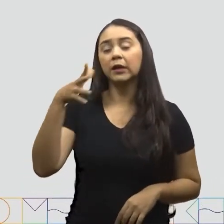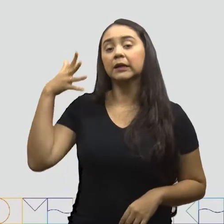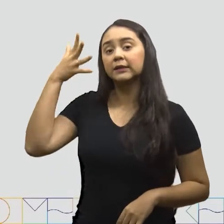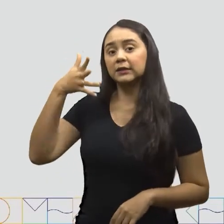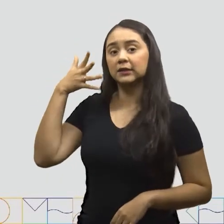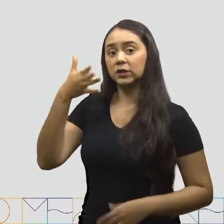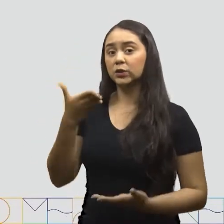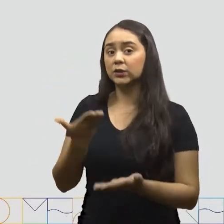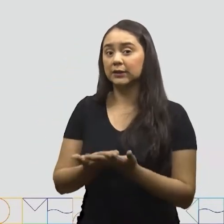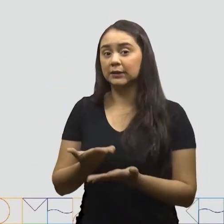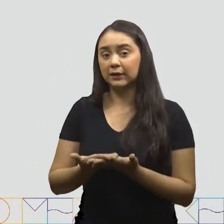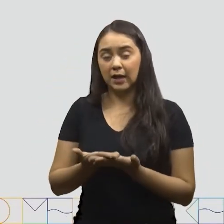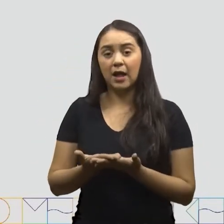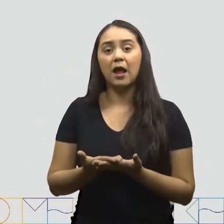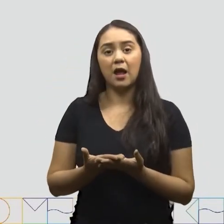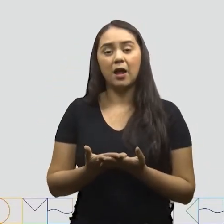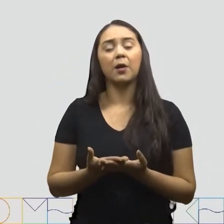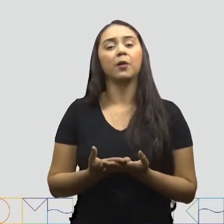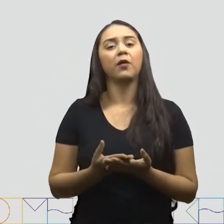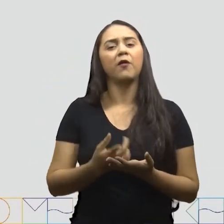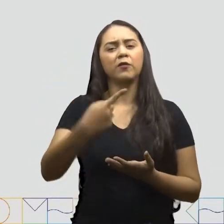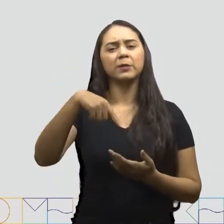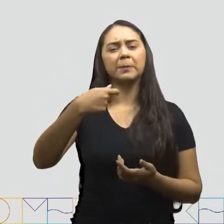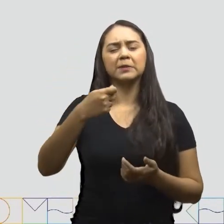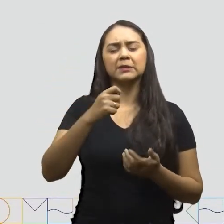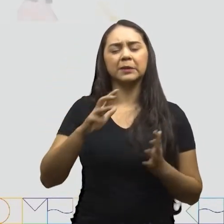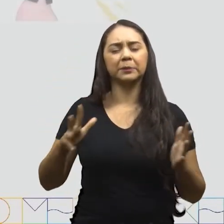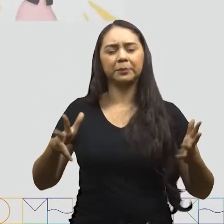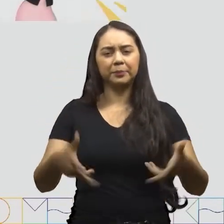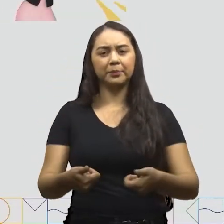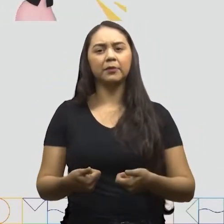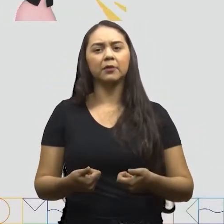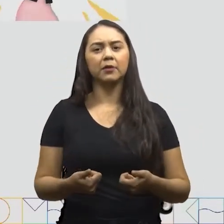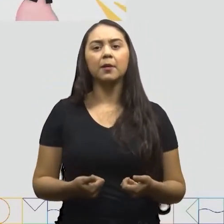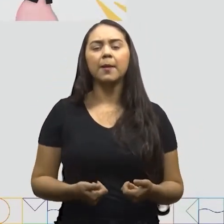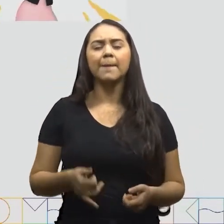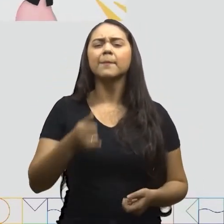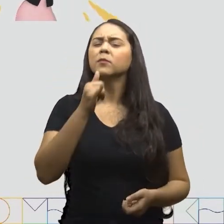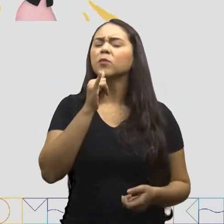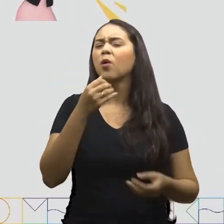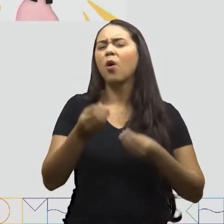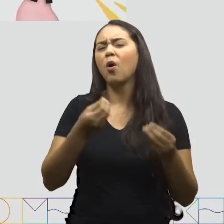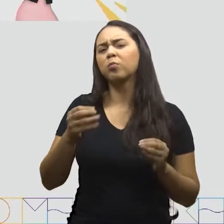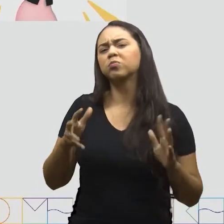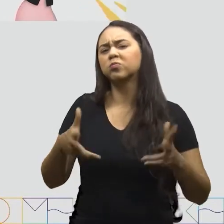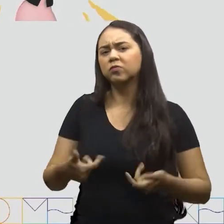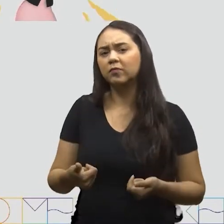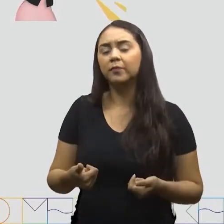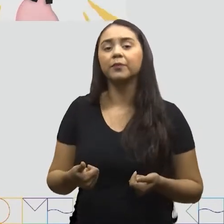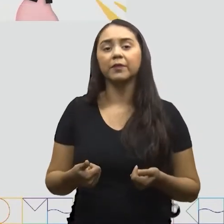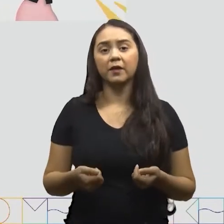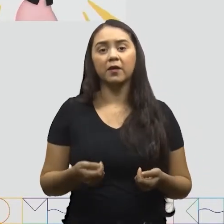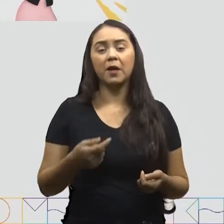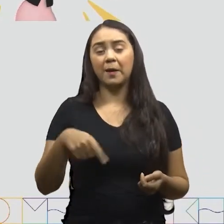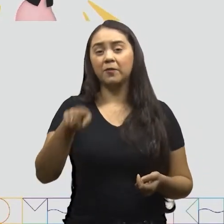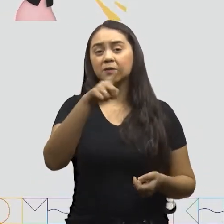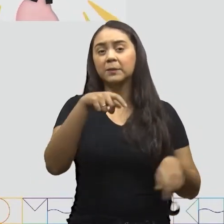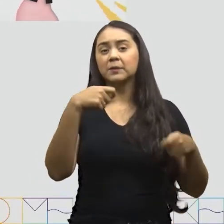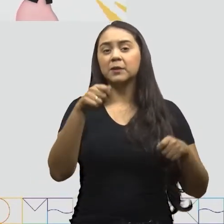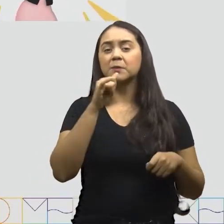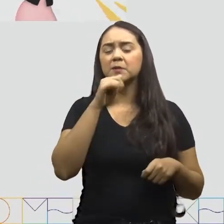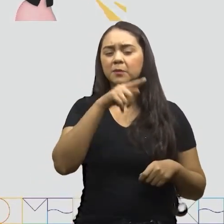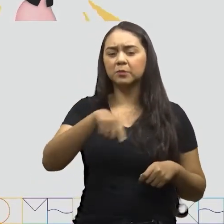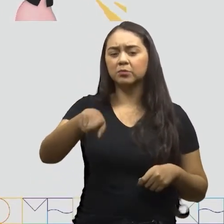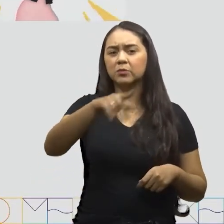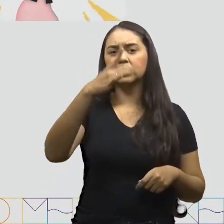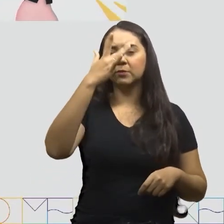apresentação de trabalho oral Você faz um show Como assim professora? É isso mesmo A atenção das